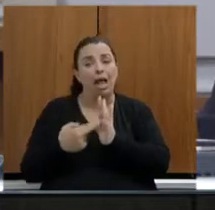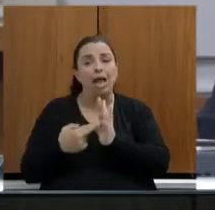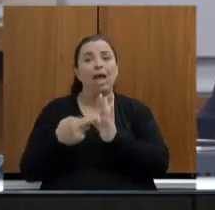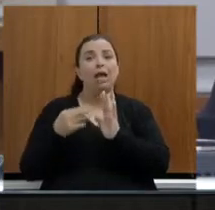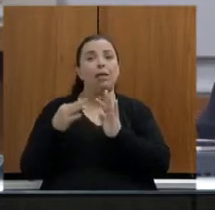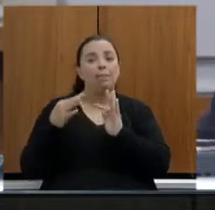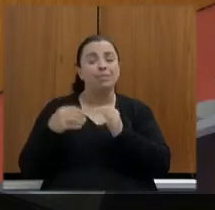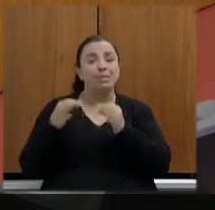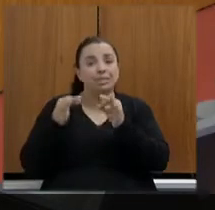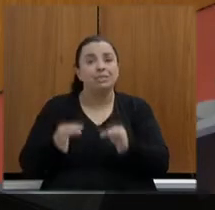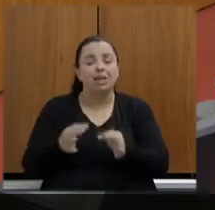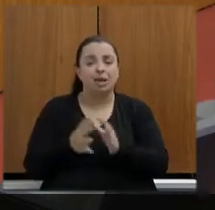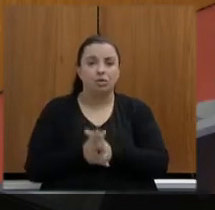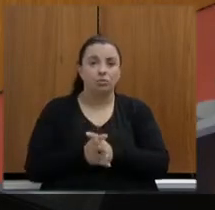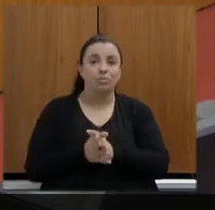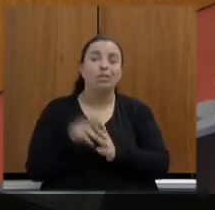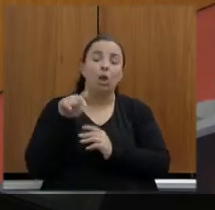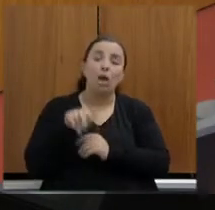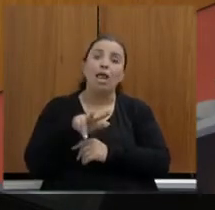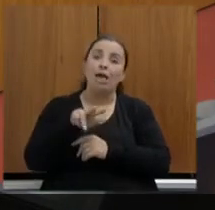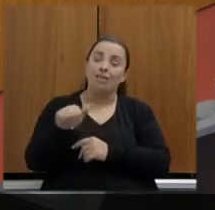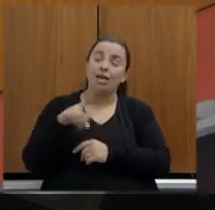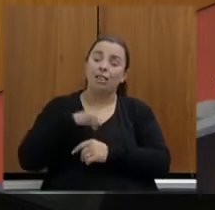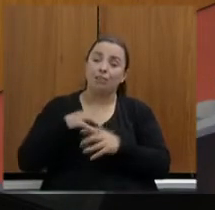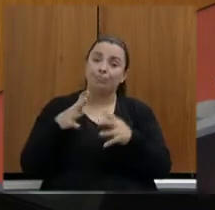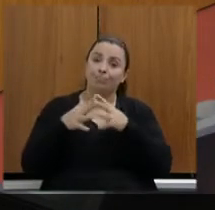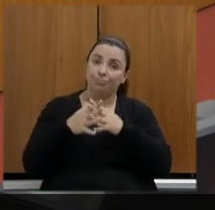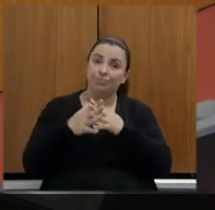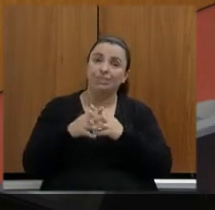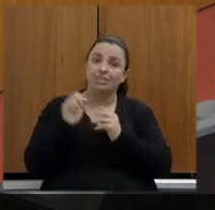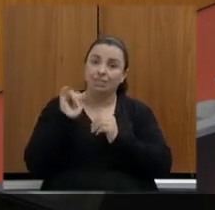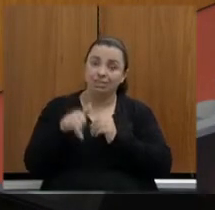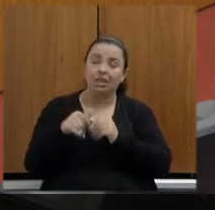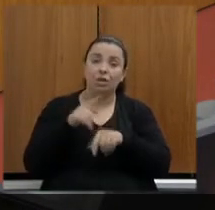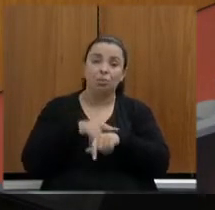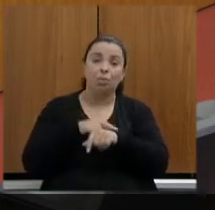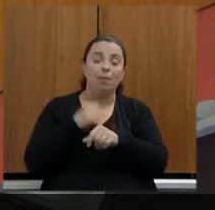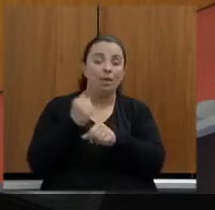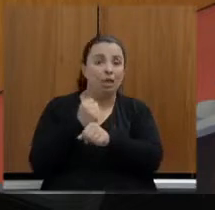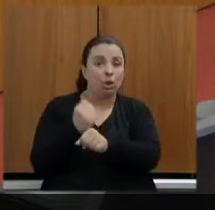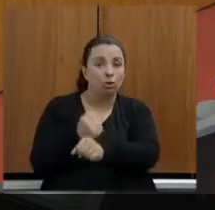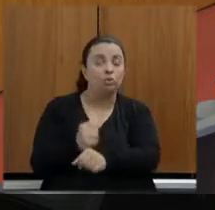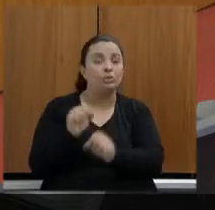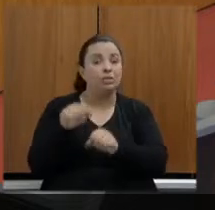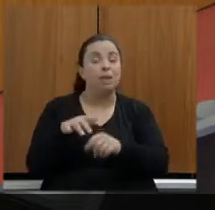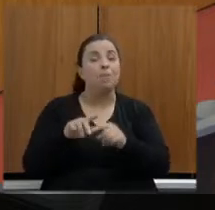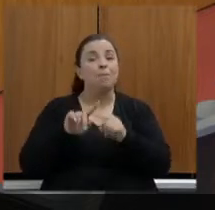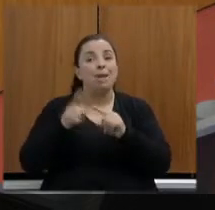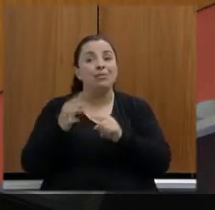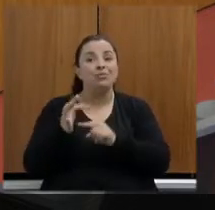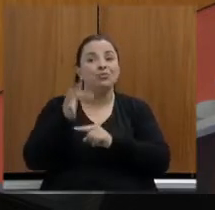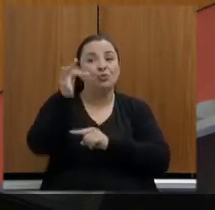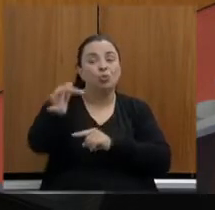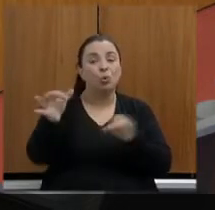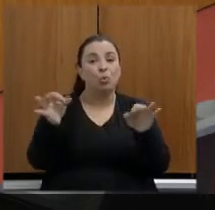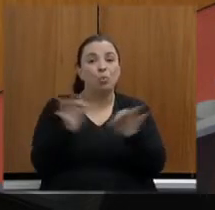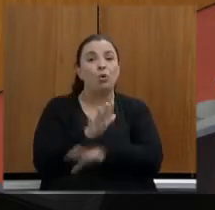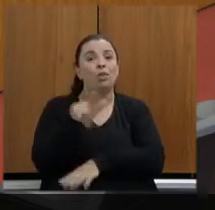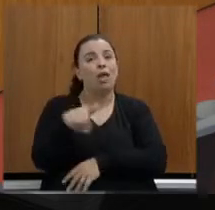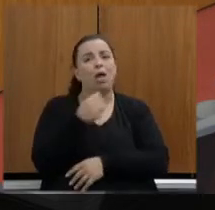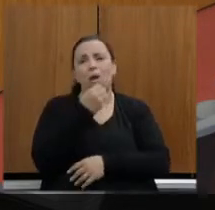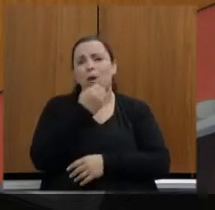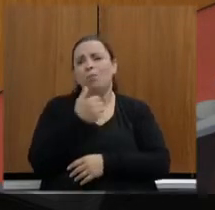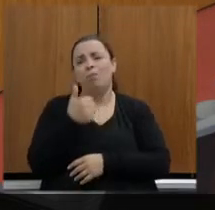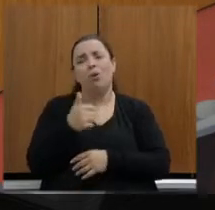ele vai trazer algum transtorno? Vai. Mas que ele vai trazer também um benefício adjacente, que é, por exemplo, a